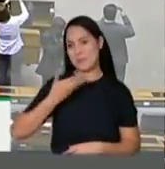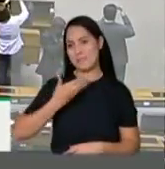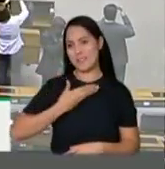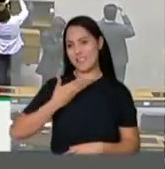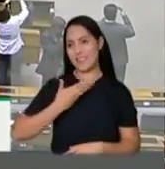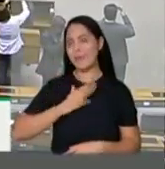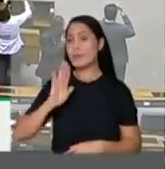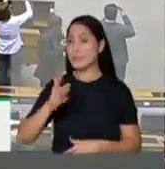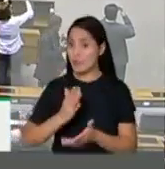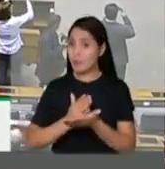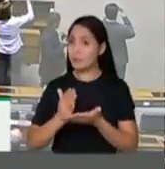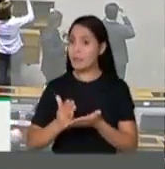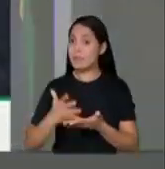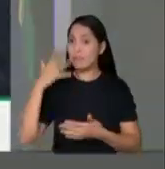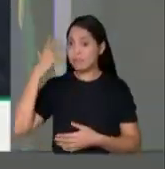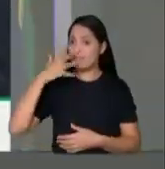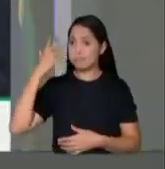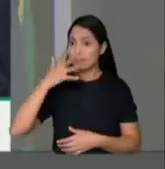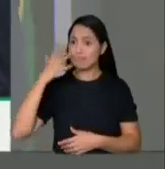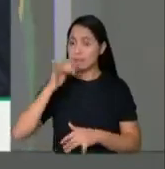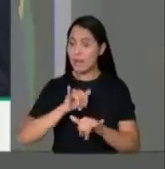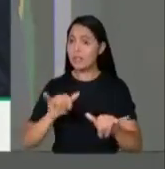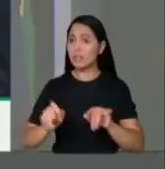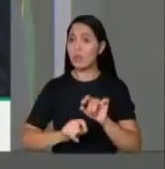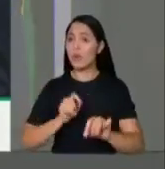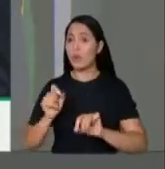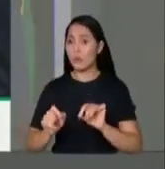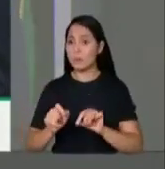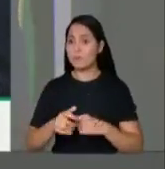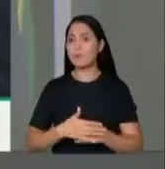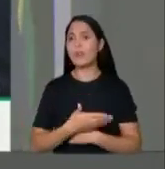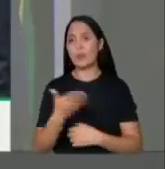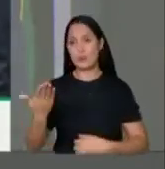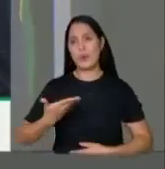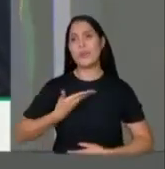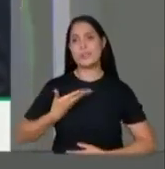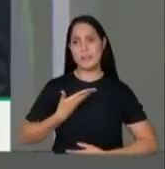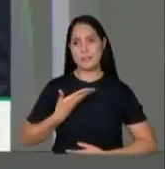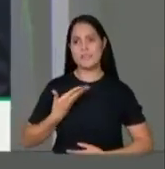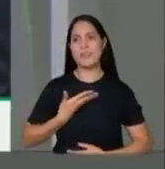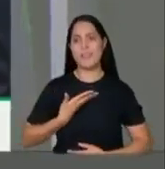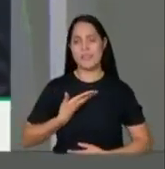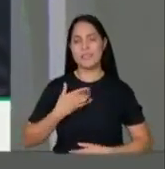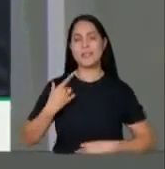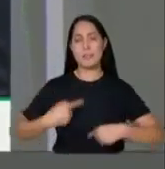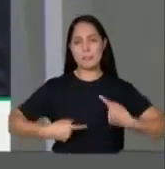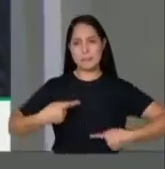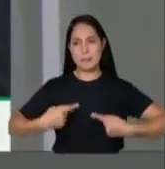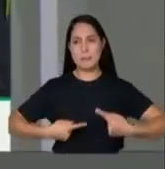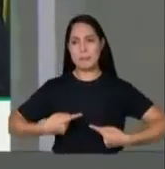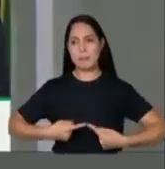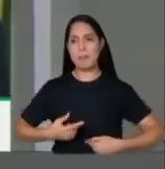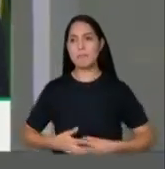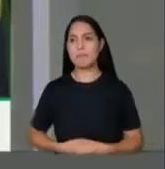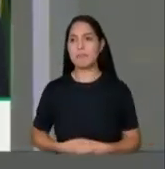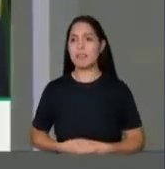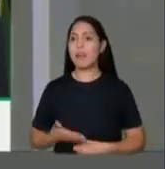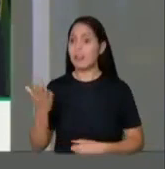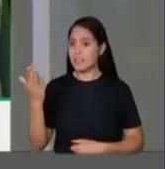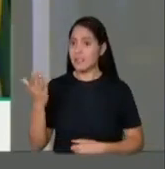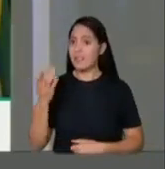aqui no início da fala, nós fazemos verdadeiras amizades na política, o Joaquim é um desses,